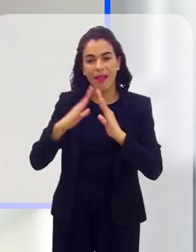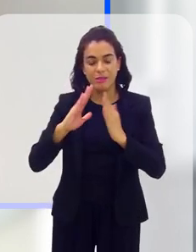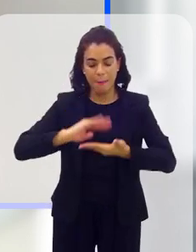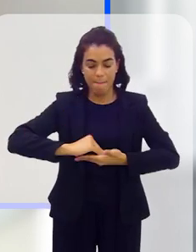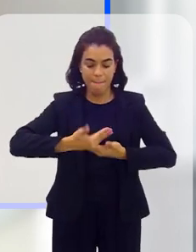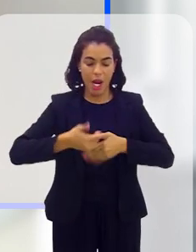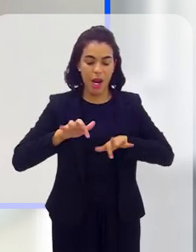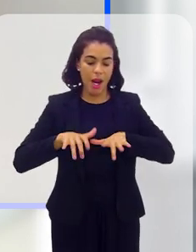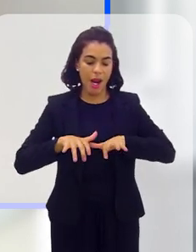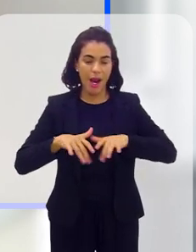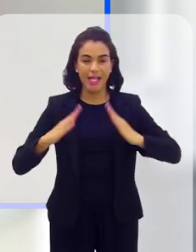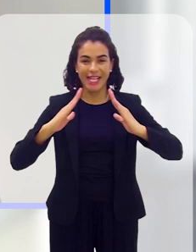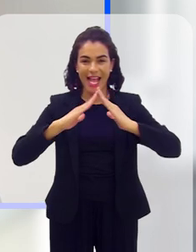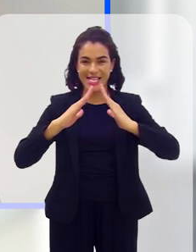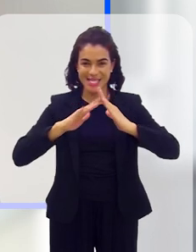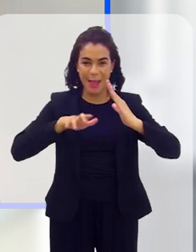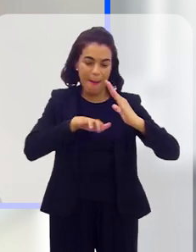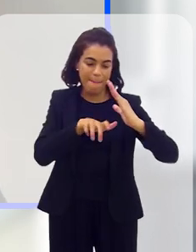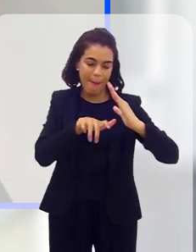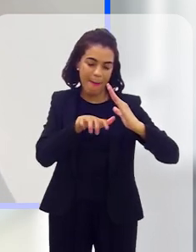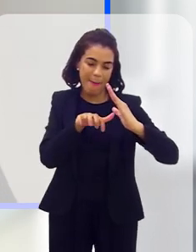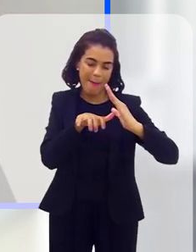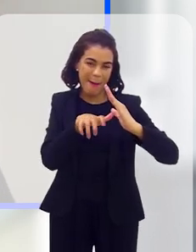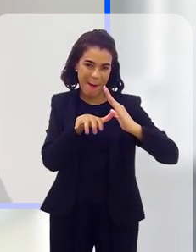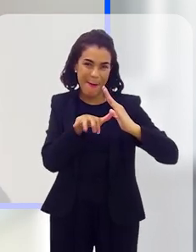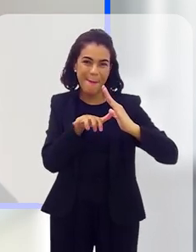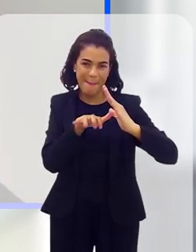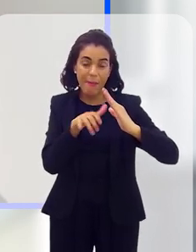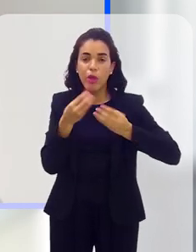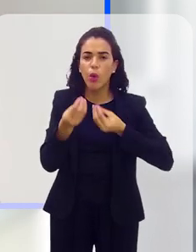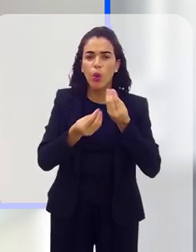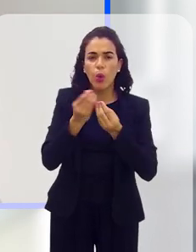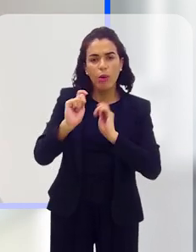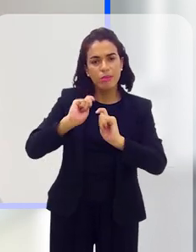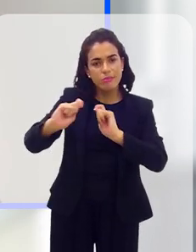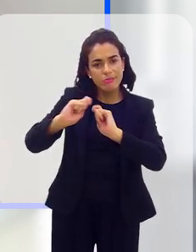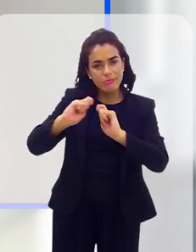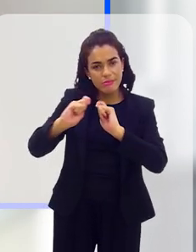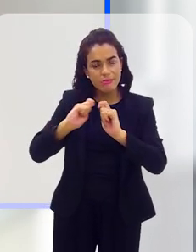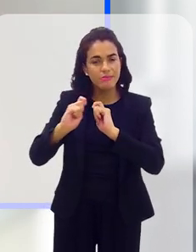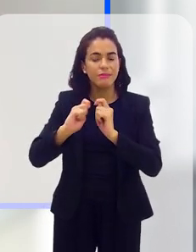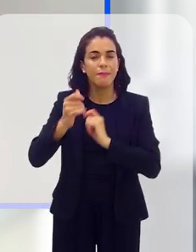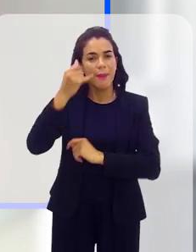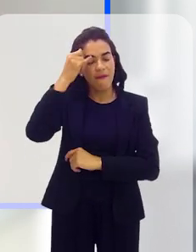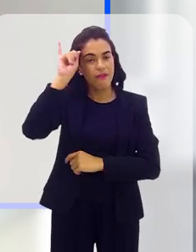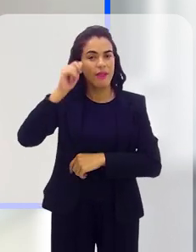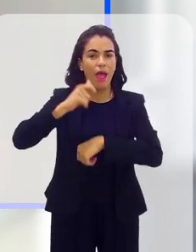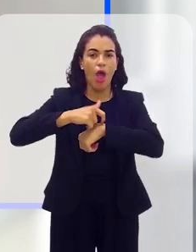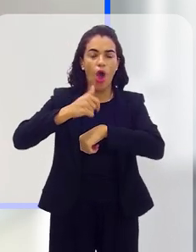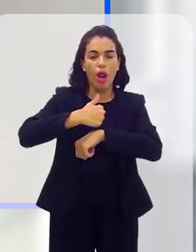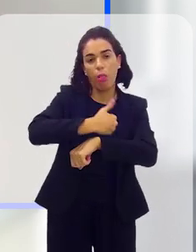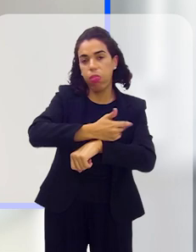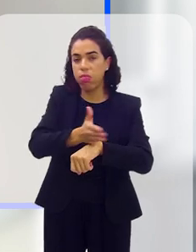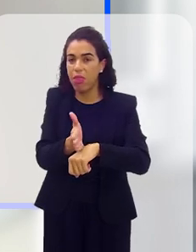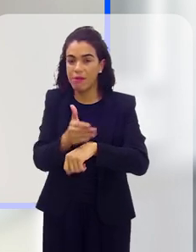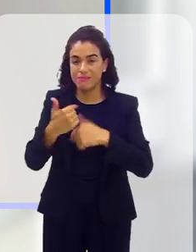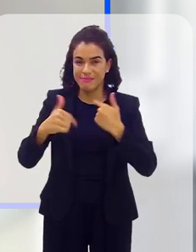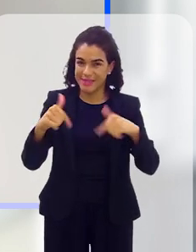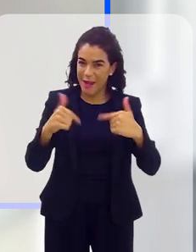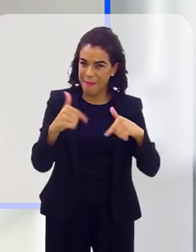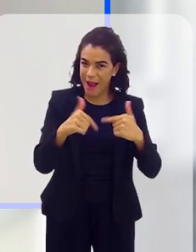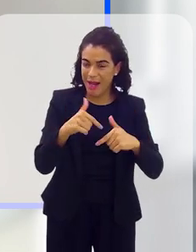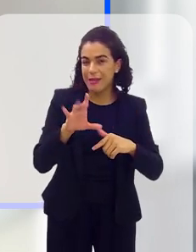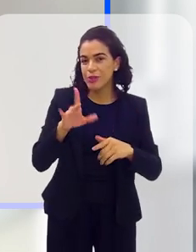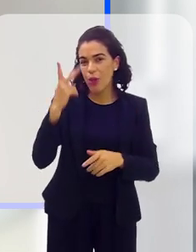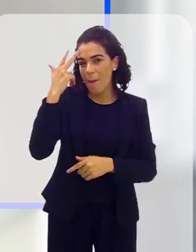também, como é que a empresa e o trabalhador que está no home office ele pode também se policiar, enfim, para não acabar também exercendo a sua hora de